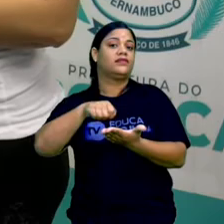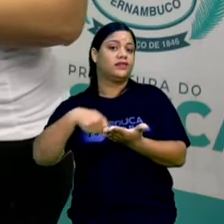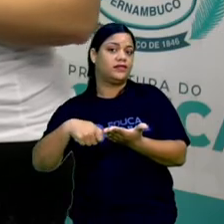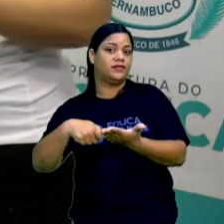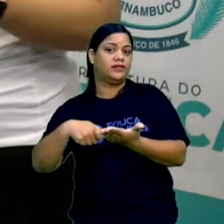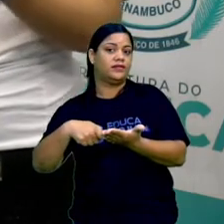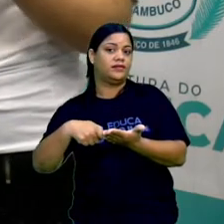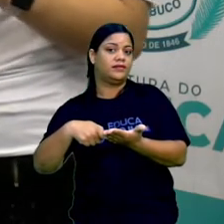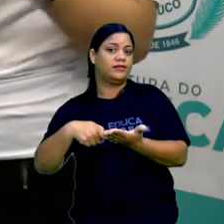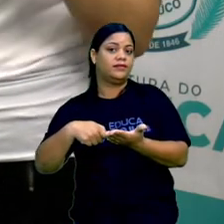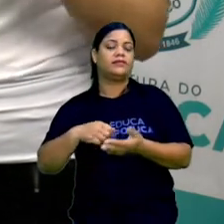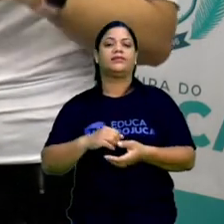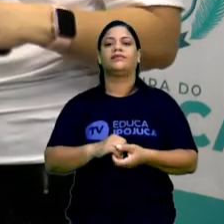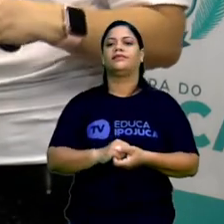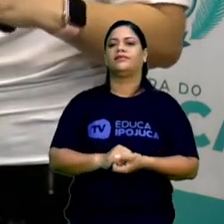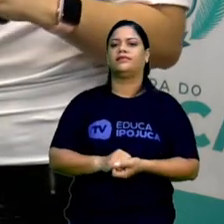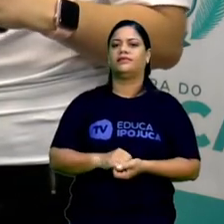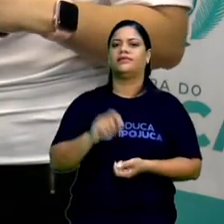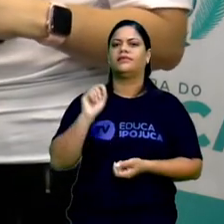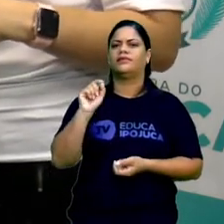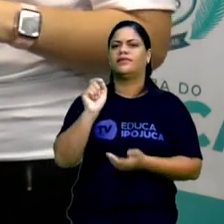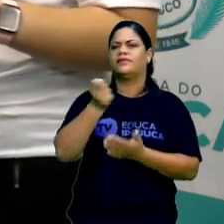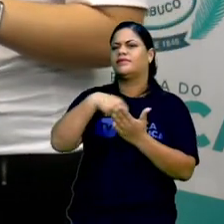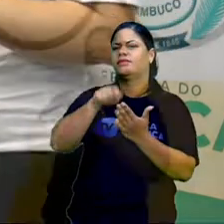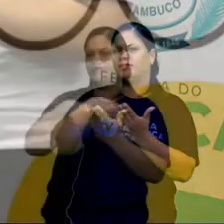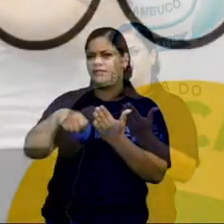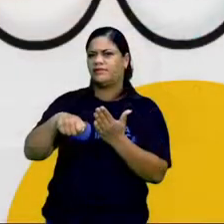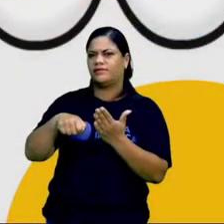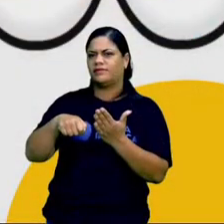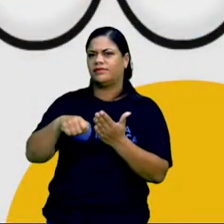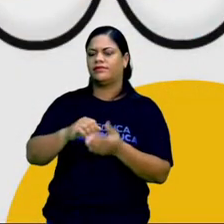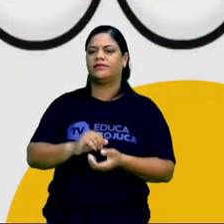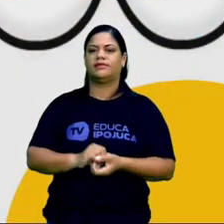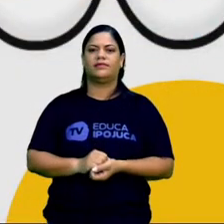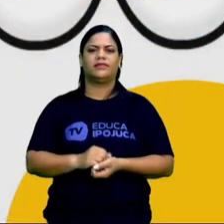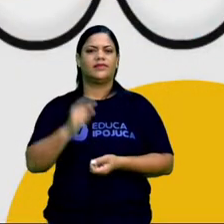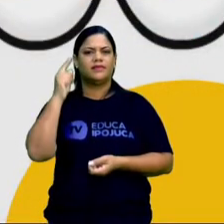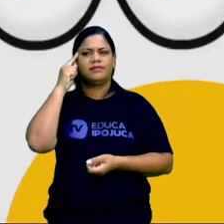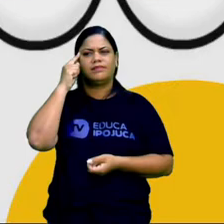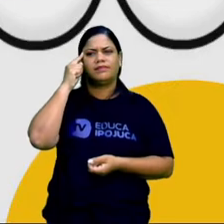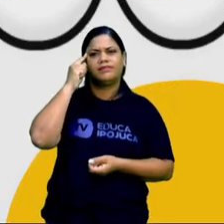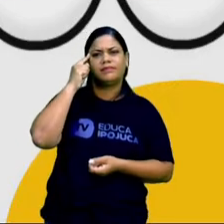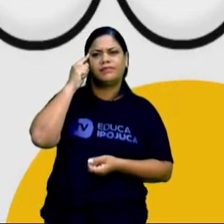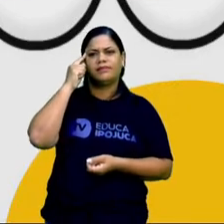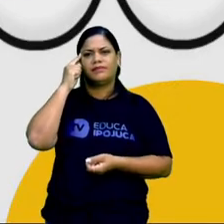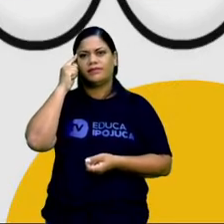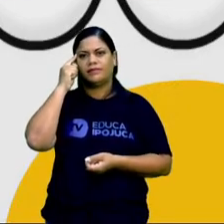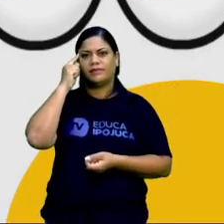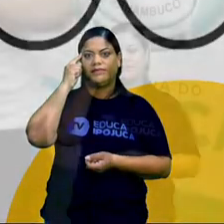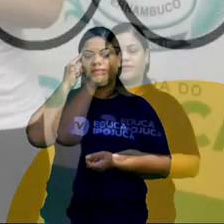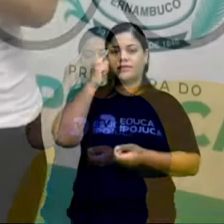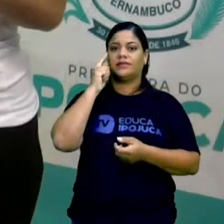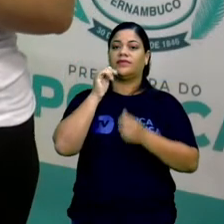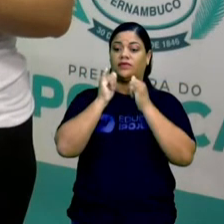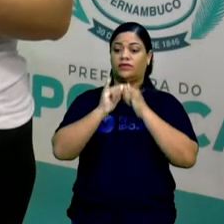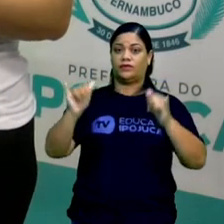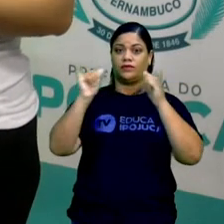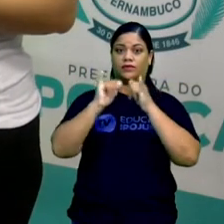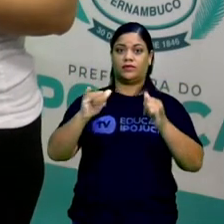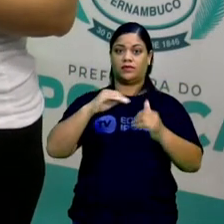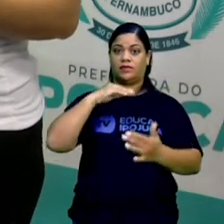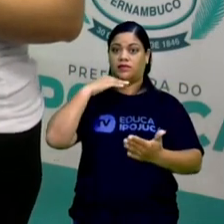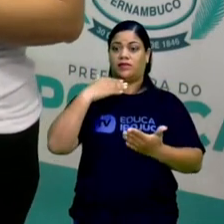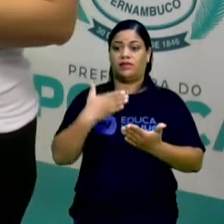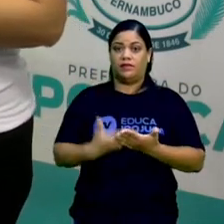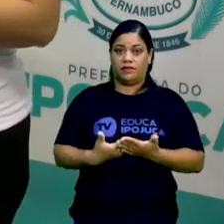ali? Então, pesquise sobre quem assinou aquele fato. E desconfie das notícias bombásticas, aquela que alarma